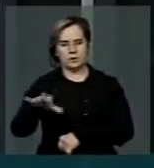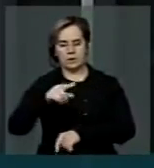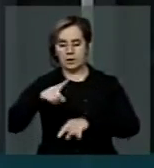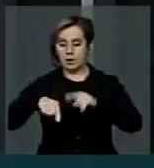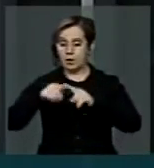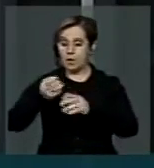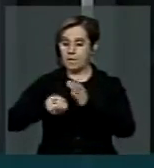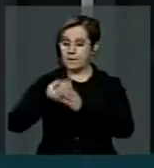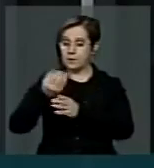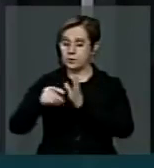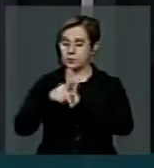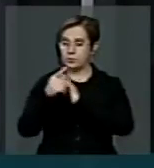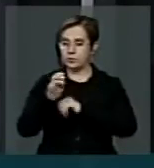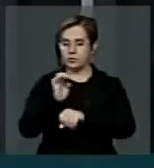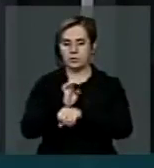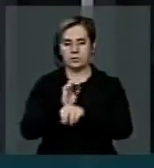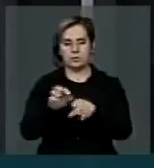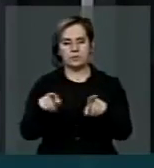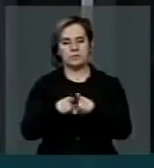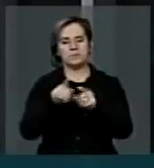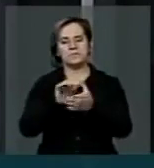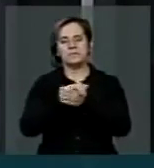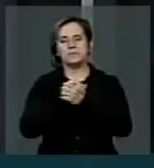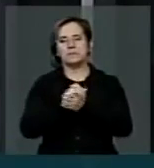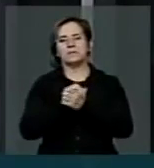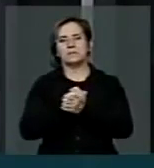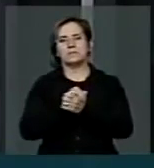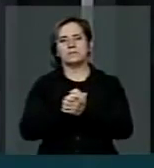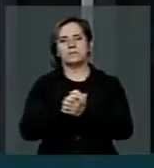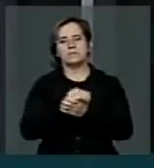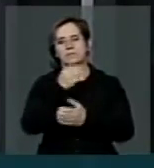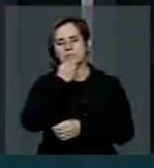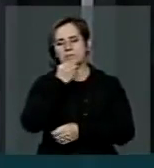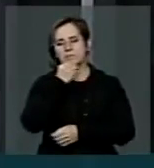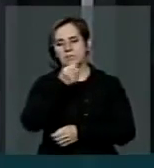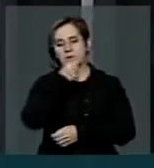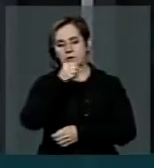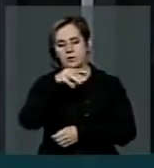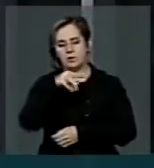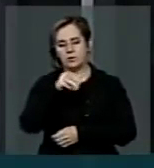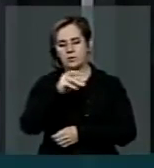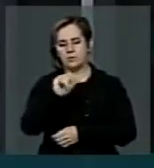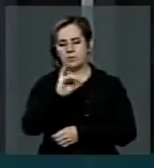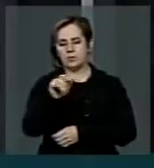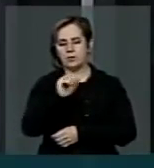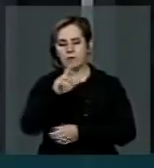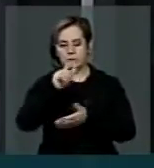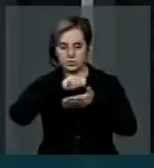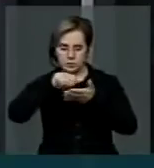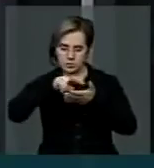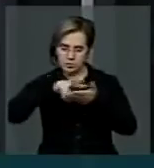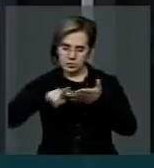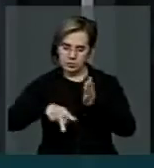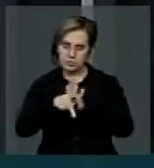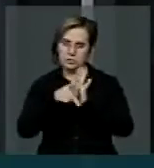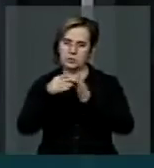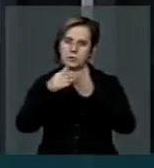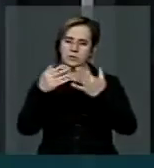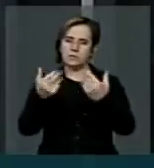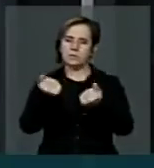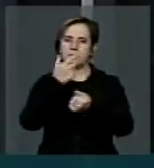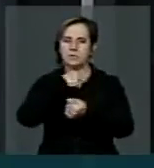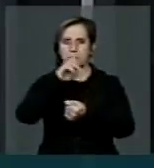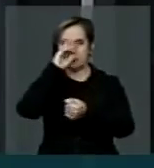produtora do nosso Estado. E quero cumprimentar também o colunista Moacir Pereira, que faz esse destaque. Solicito a vossa excelência